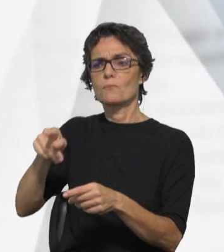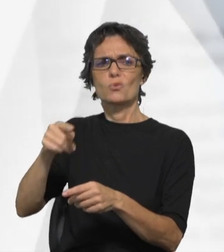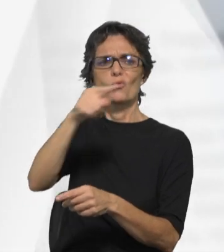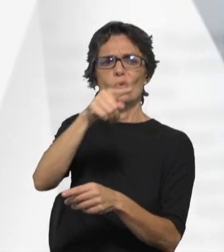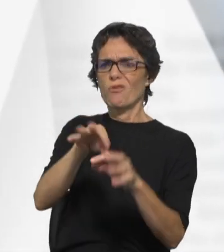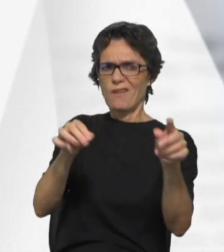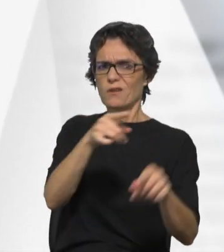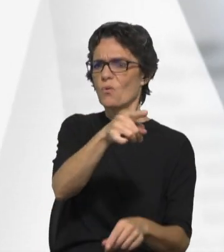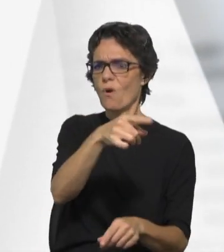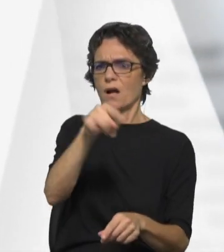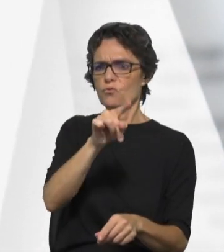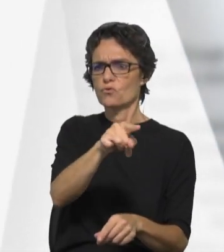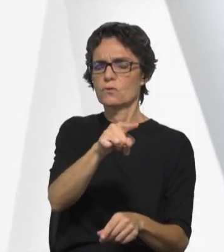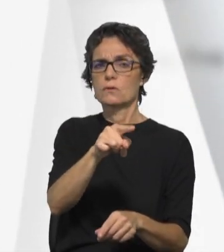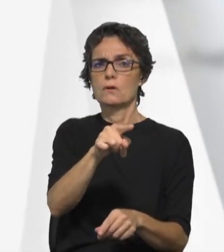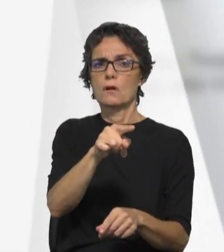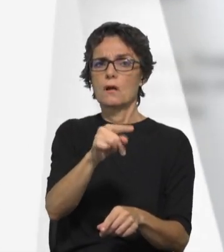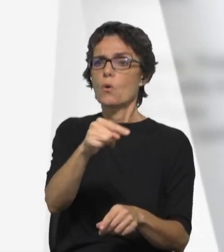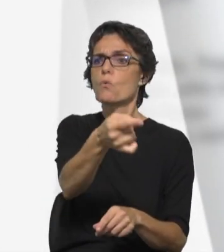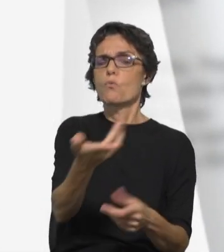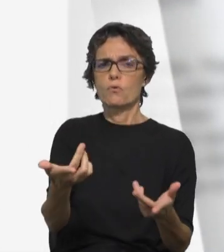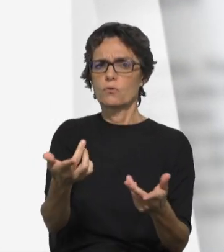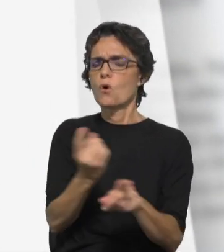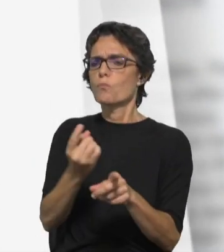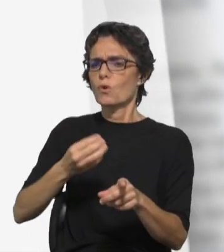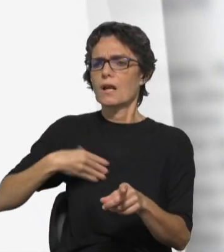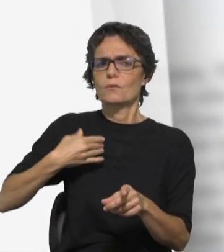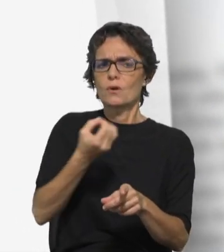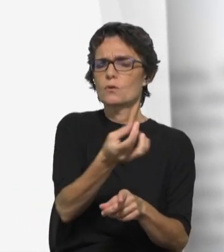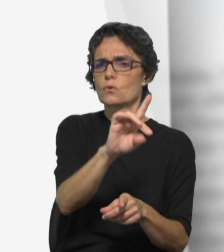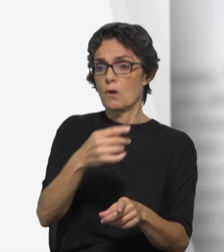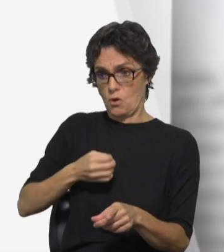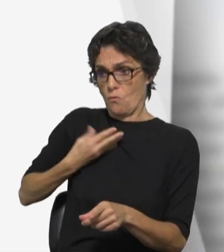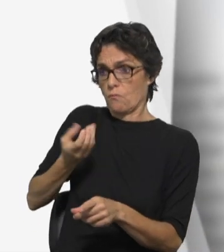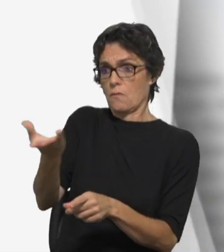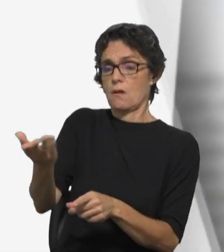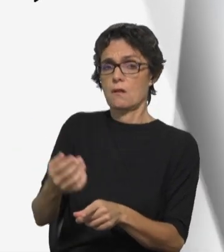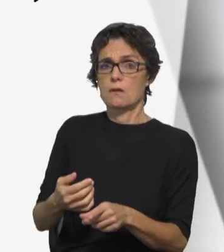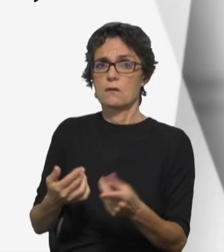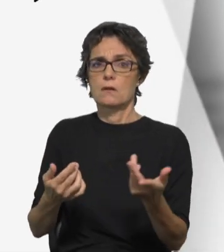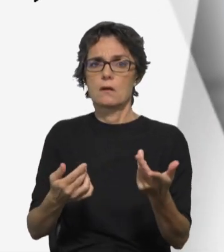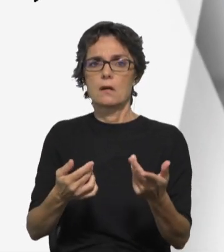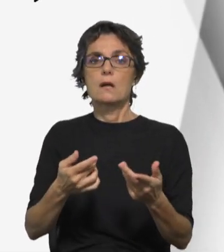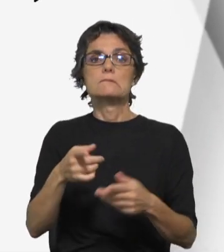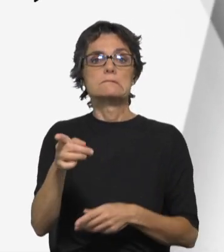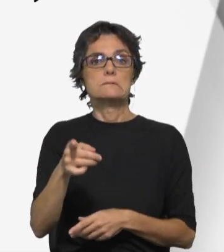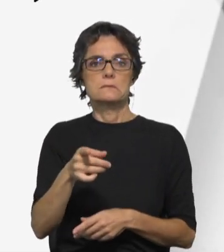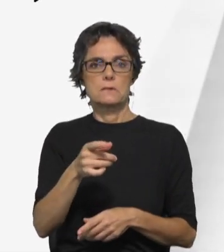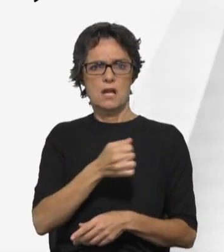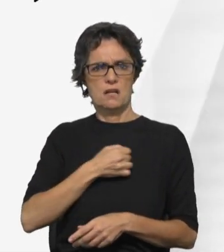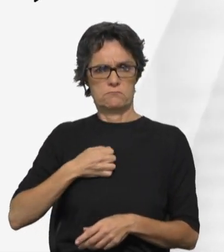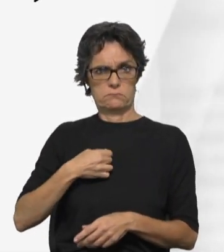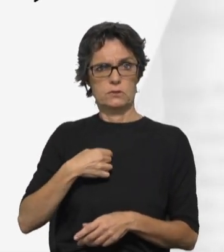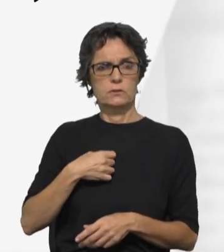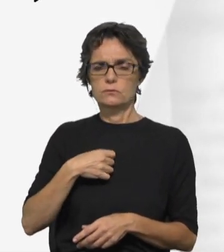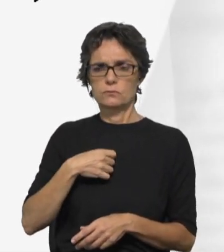também tu, compadecer-te do teu companheiro, como eu tive compaixão de ti? E o Senhor, indignado,